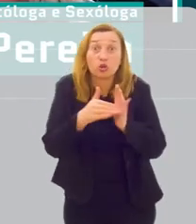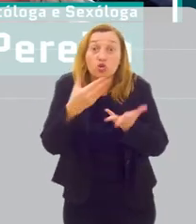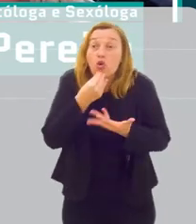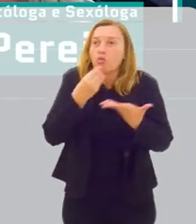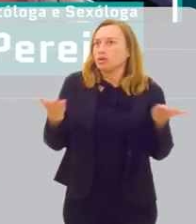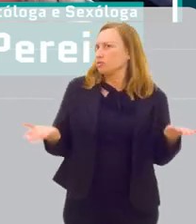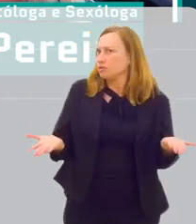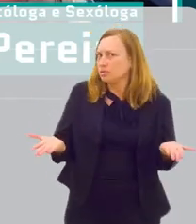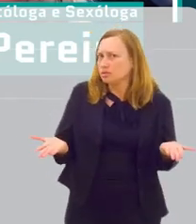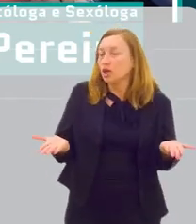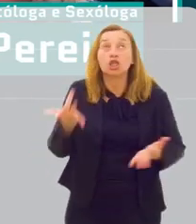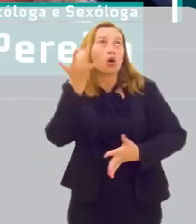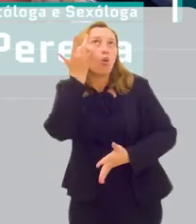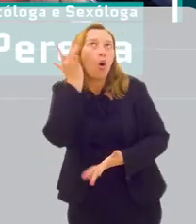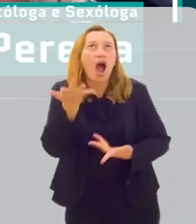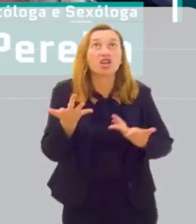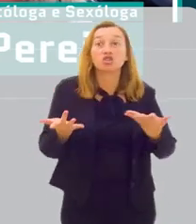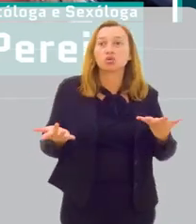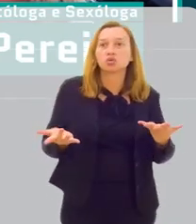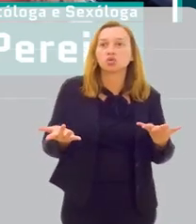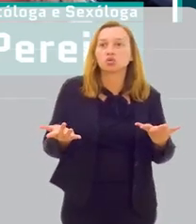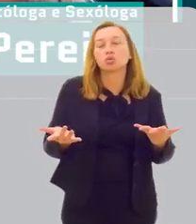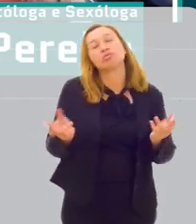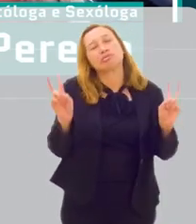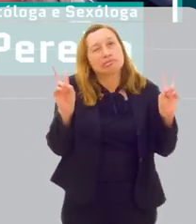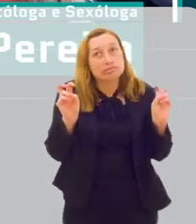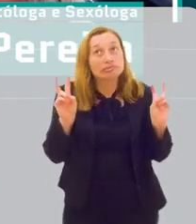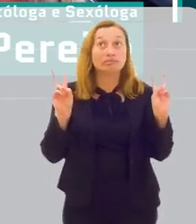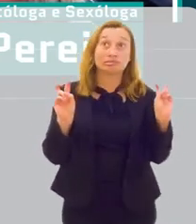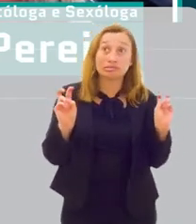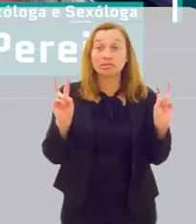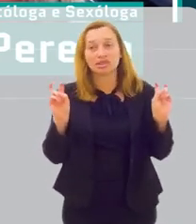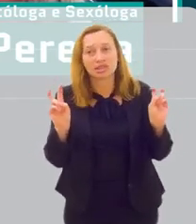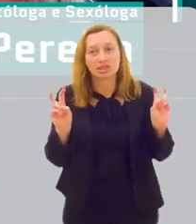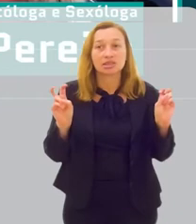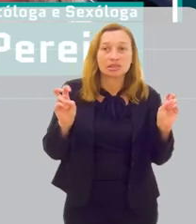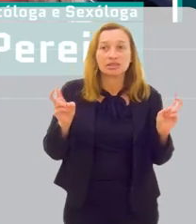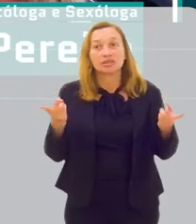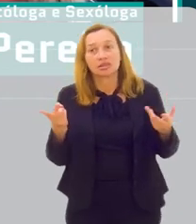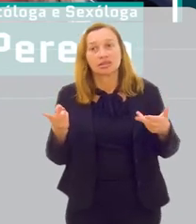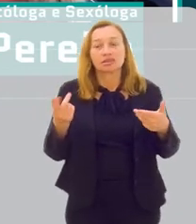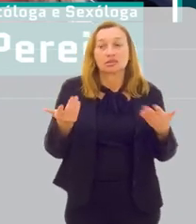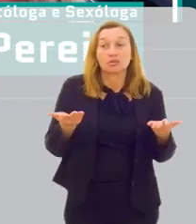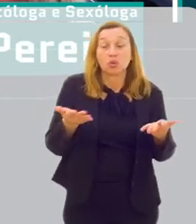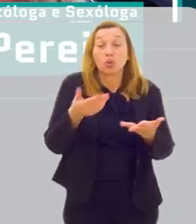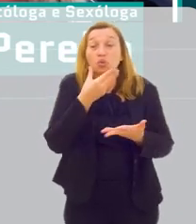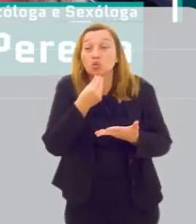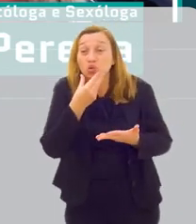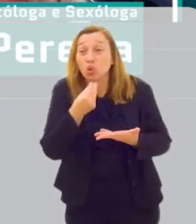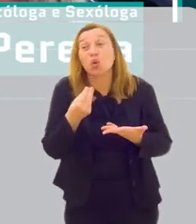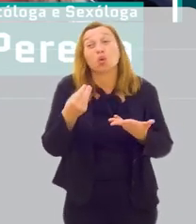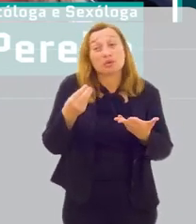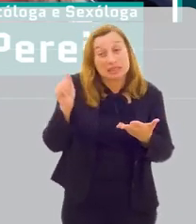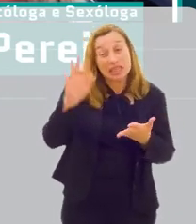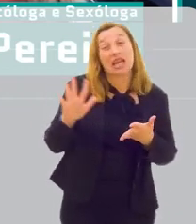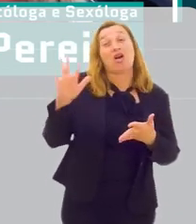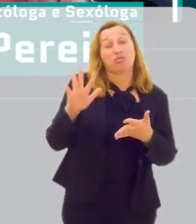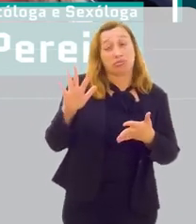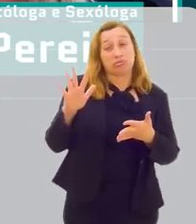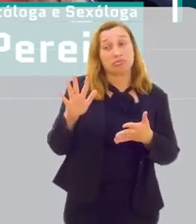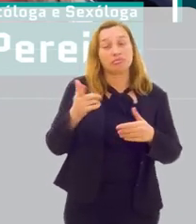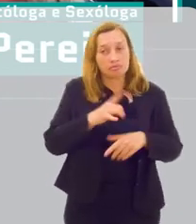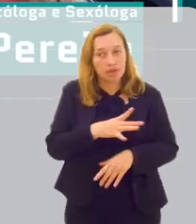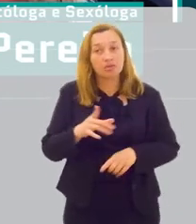um problema para todos os homens, né? Então, eu acho que é uma situação que atravessa-se, acho que os homens, de uma